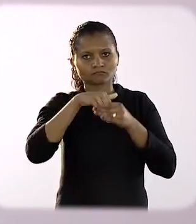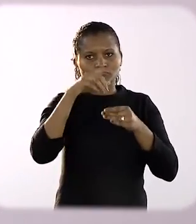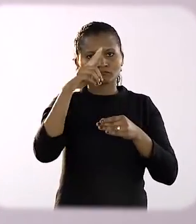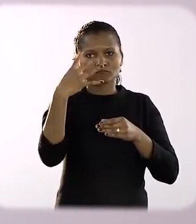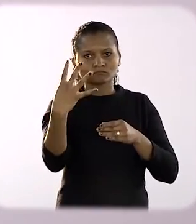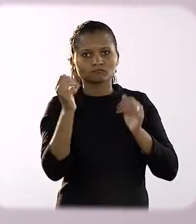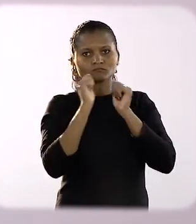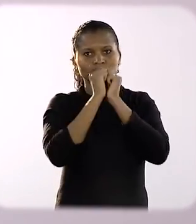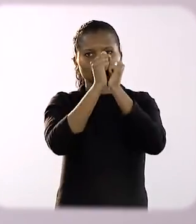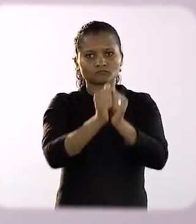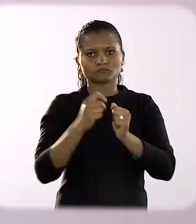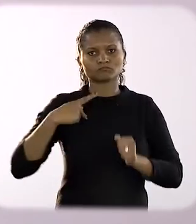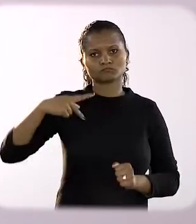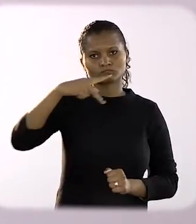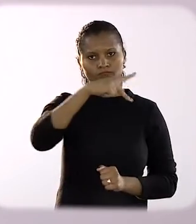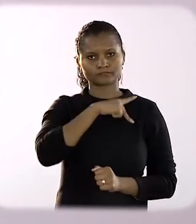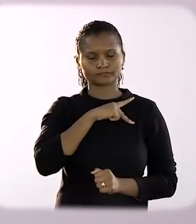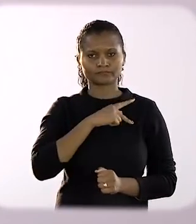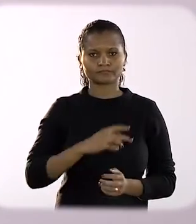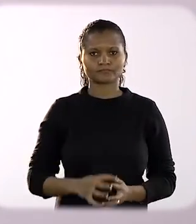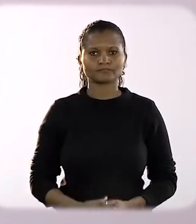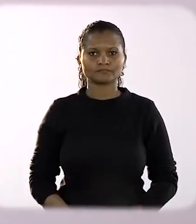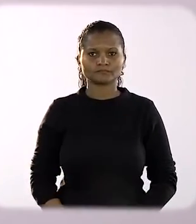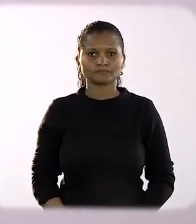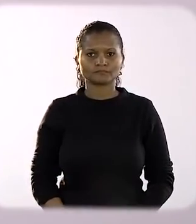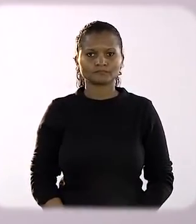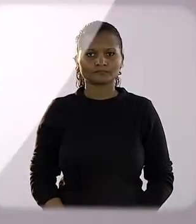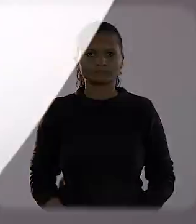Sérgio, vote 14. Estamos coligados com o povo.